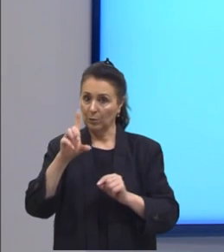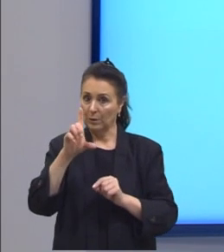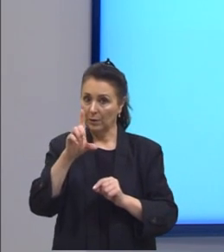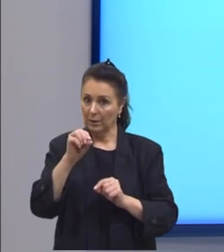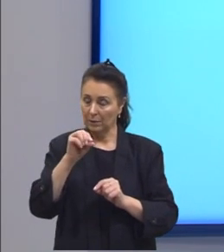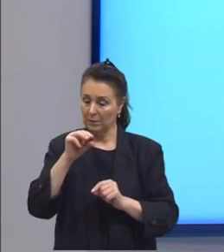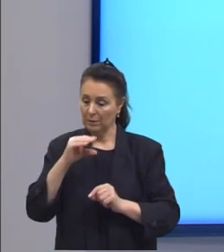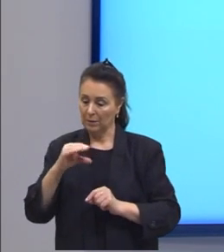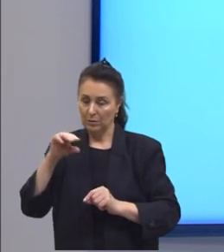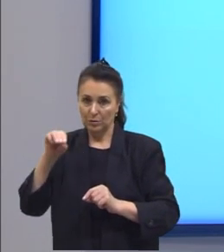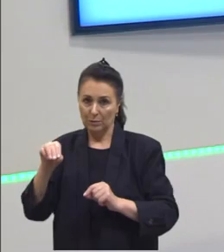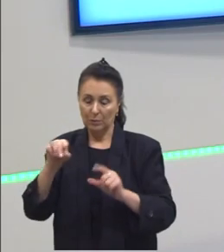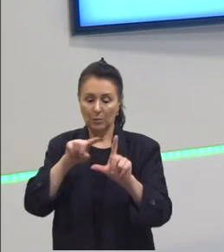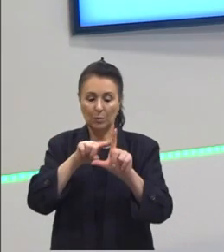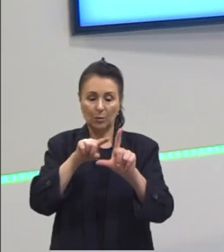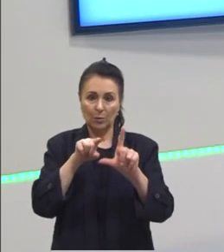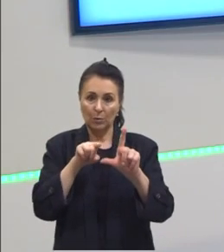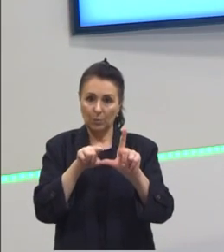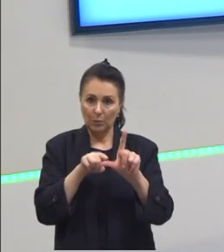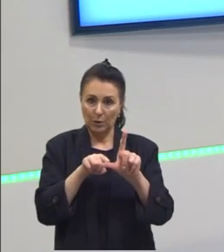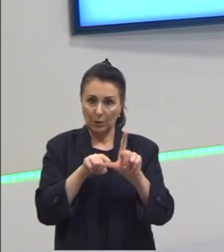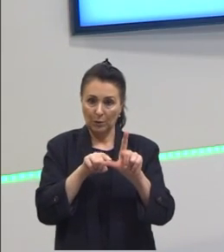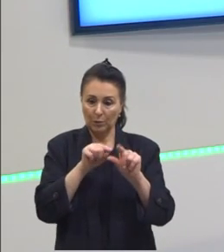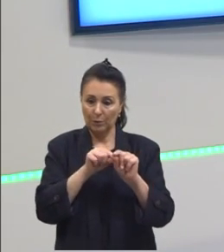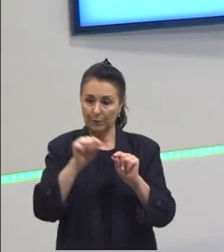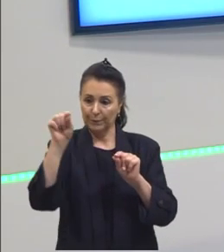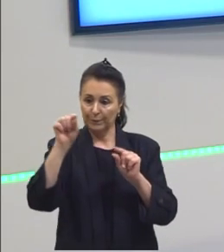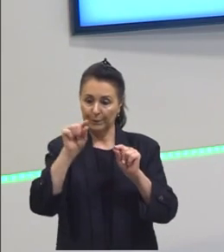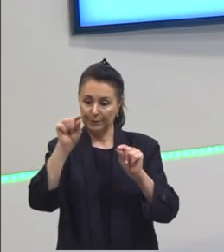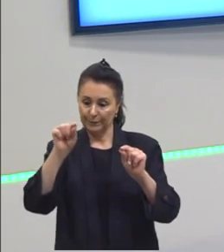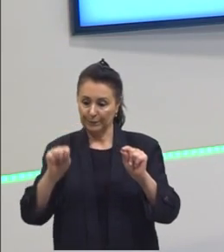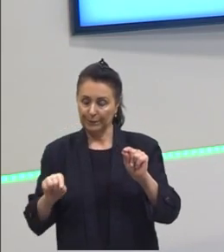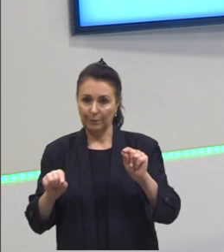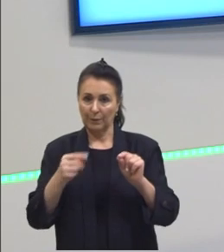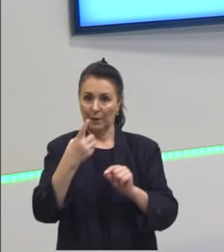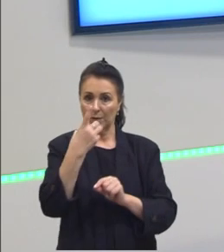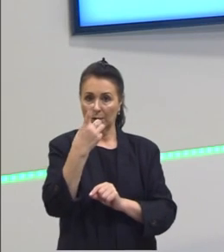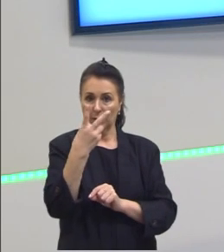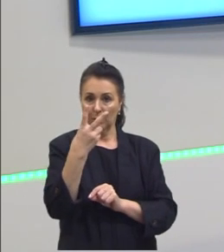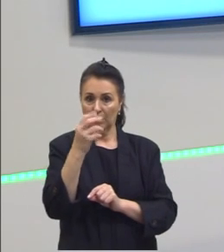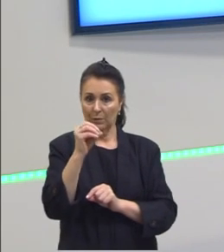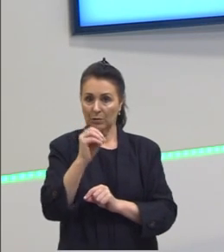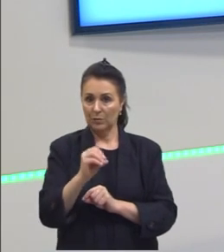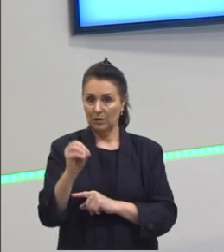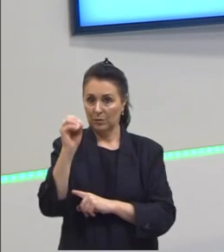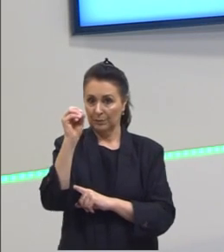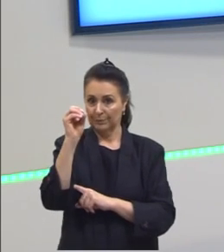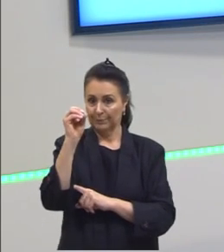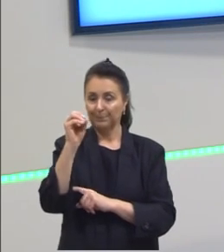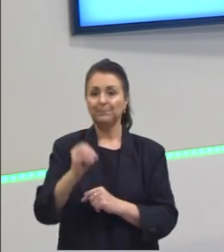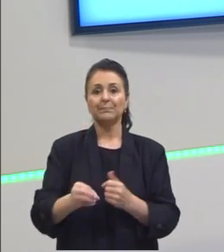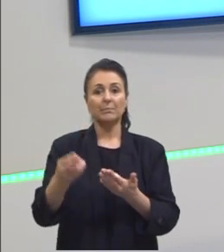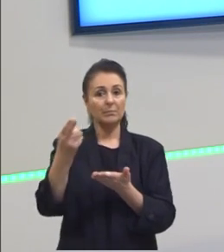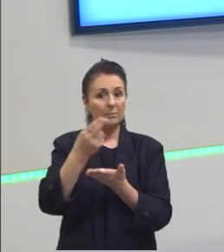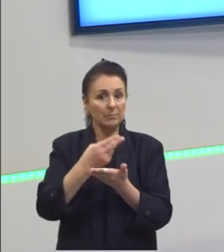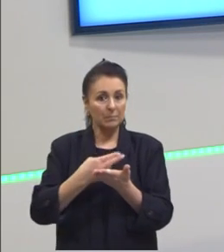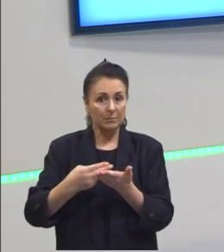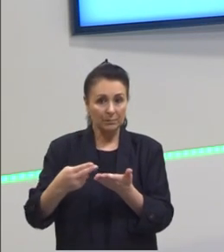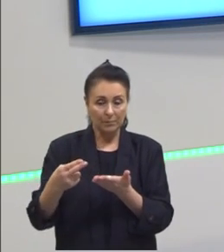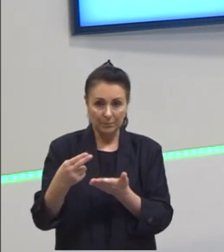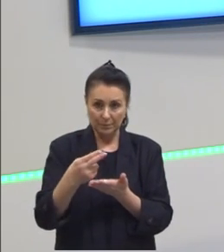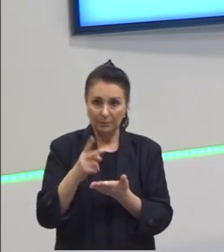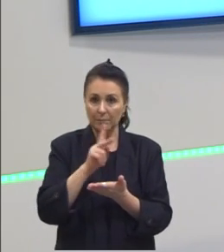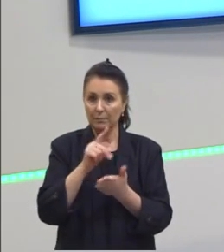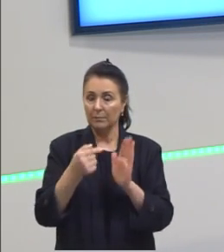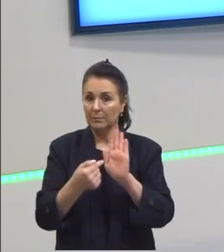e o ângulo formado entre as hastes de 120 graus ali na figura eu destaquei ela